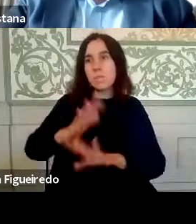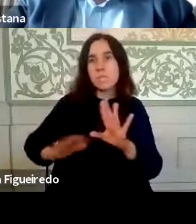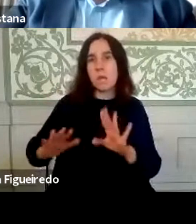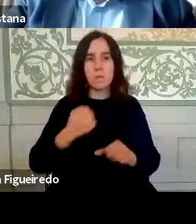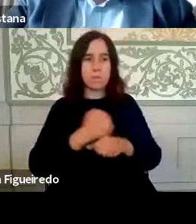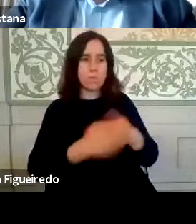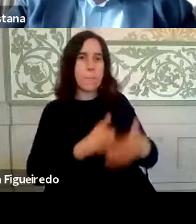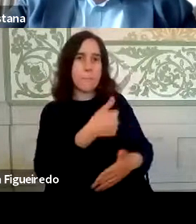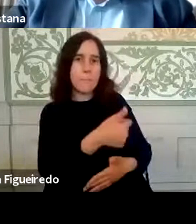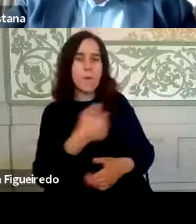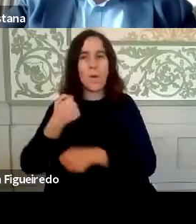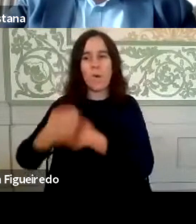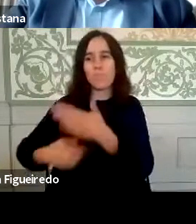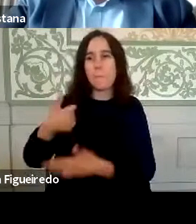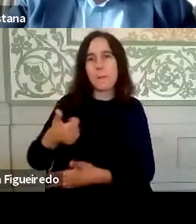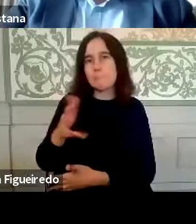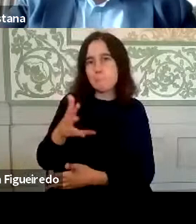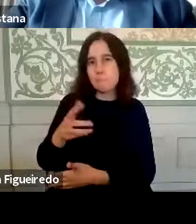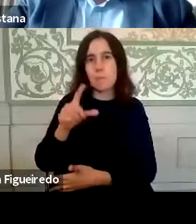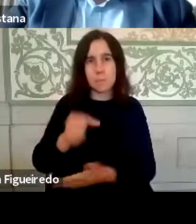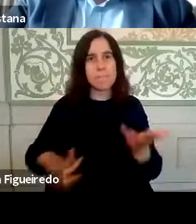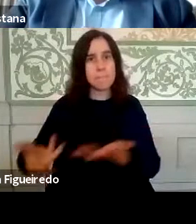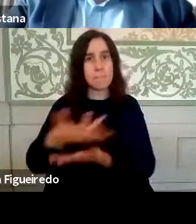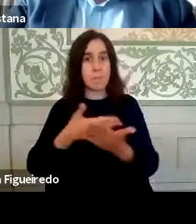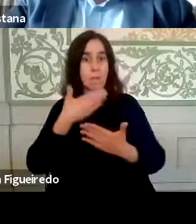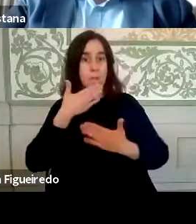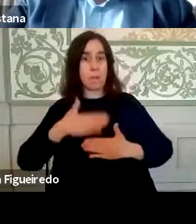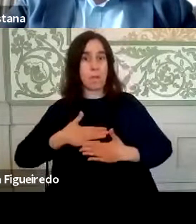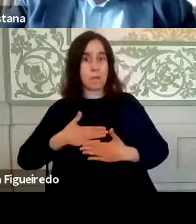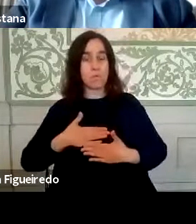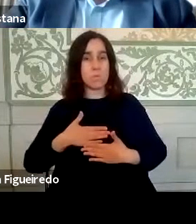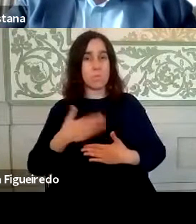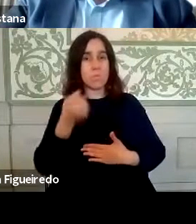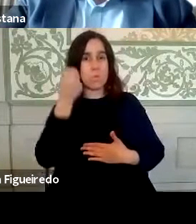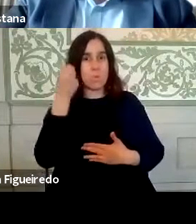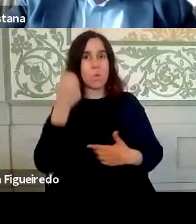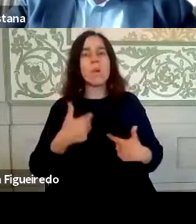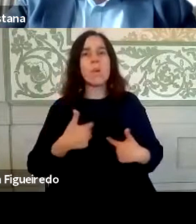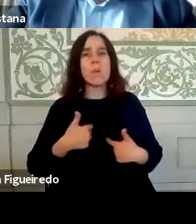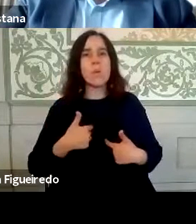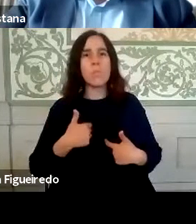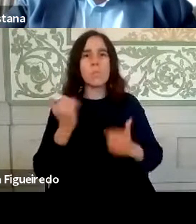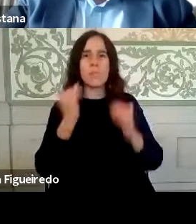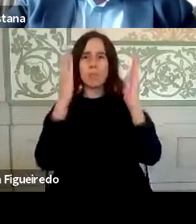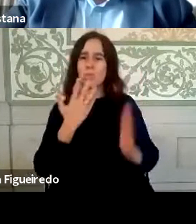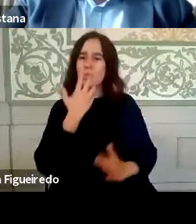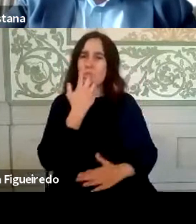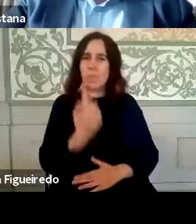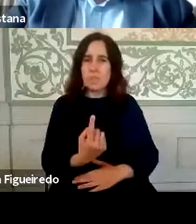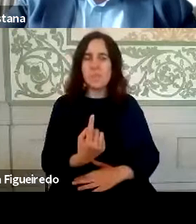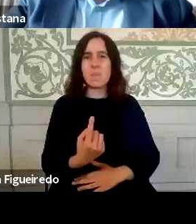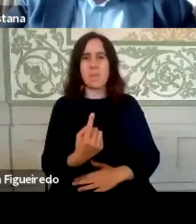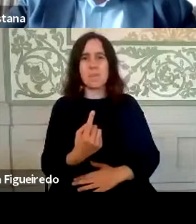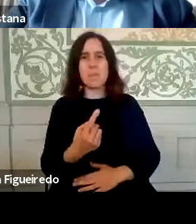bem e do que não tem funcionado tão bem, é um ganho, em vez de eu estar a minha entidade sozinha à procura de onde